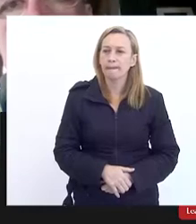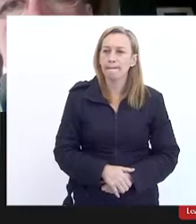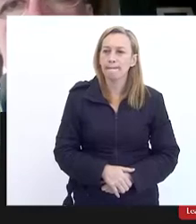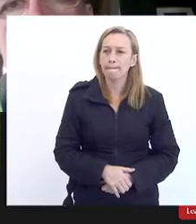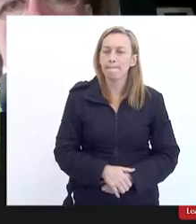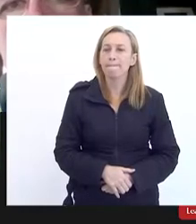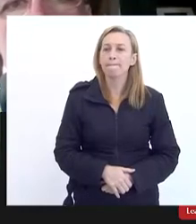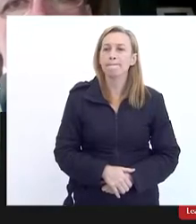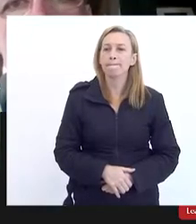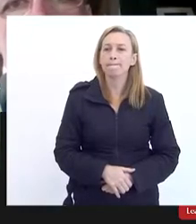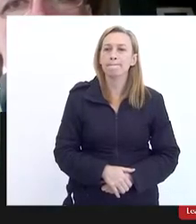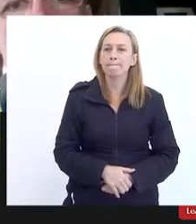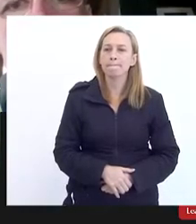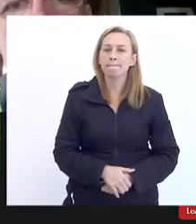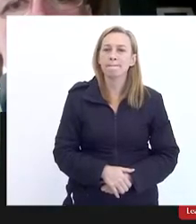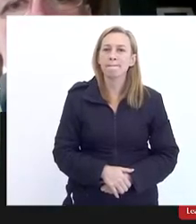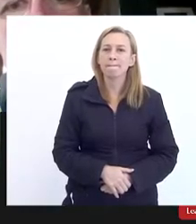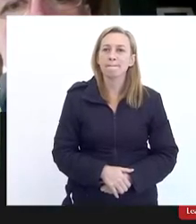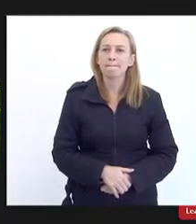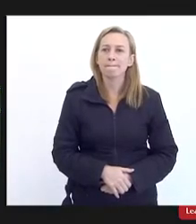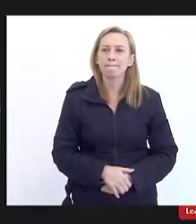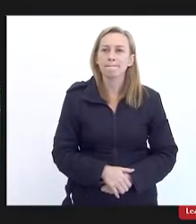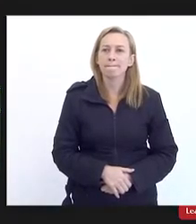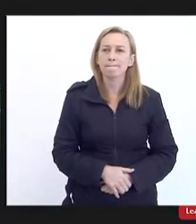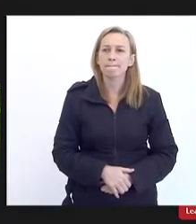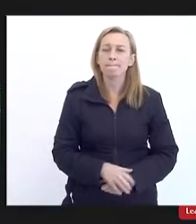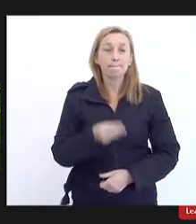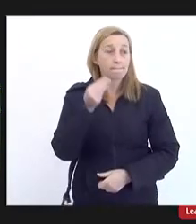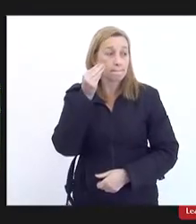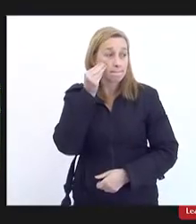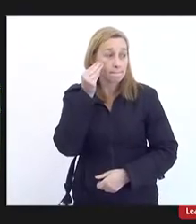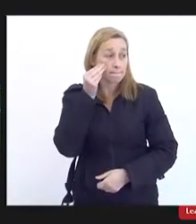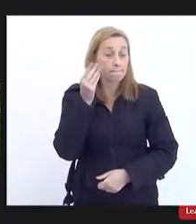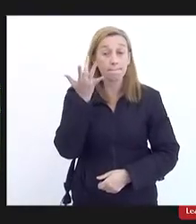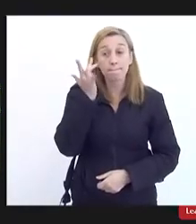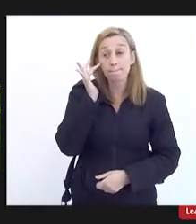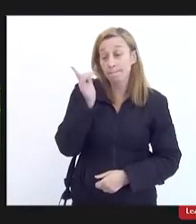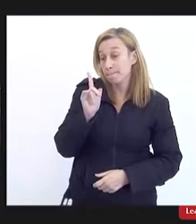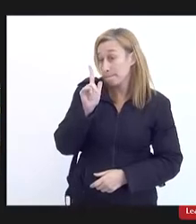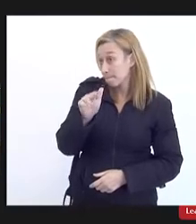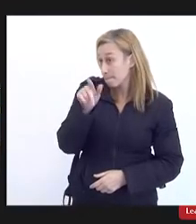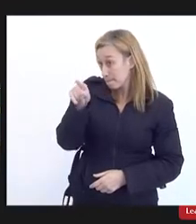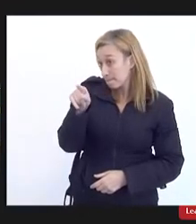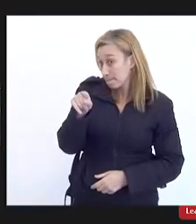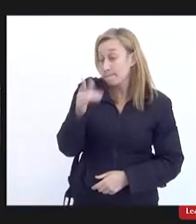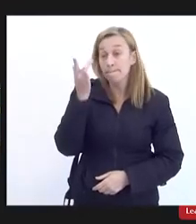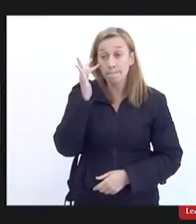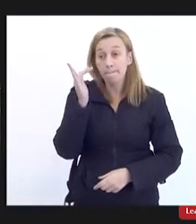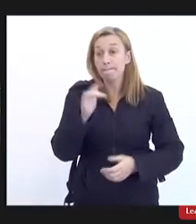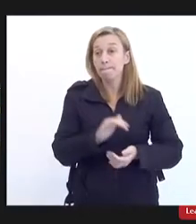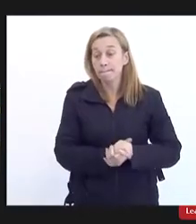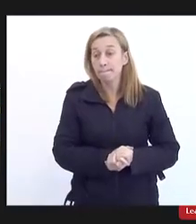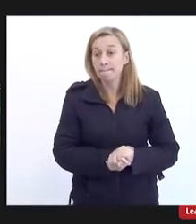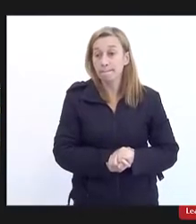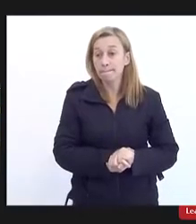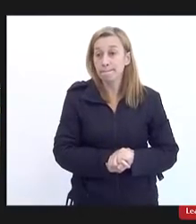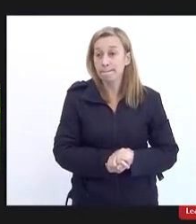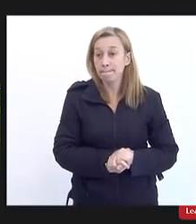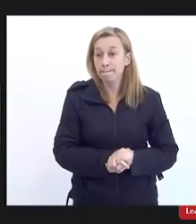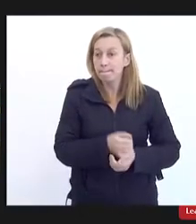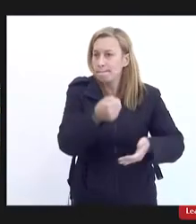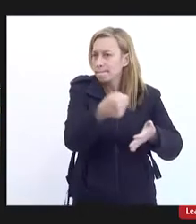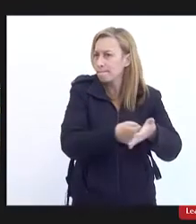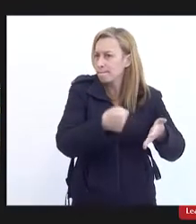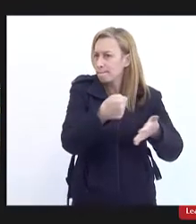Mônica eu acho a mesma coisa que você eu acho que a gente essa é uma